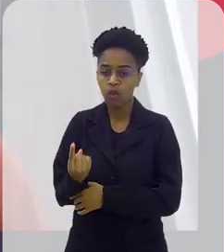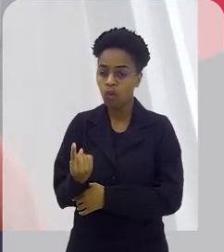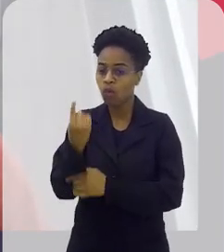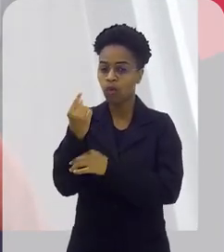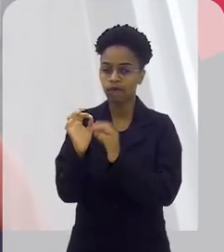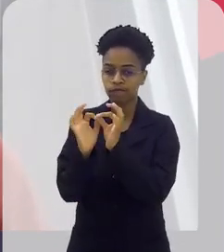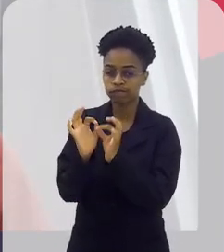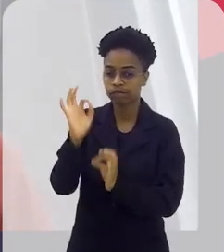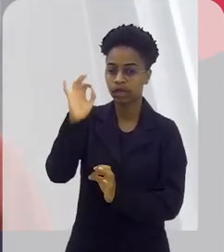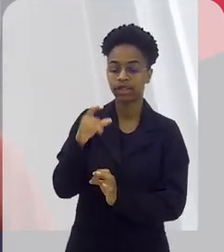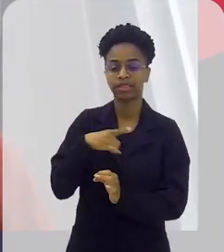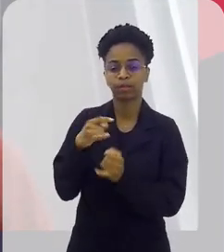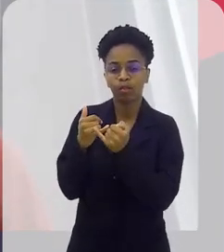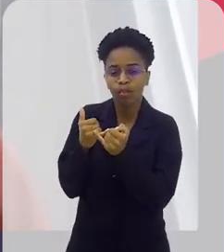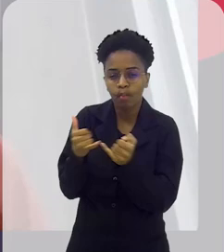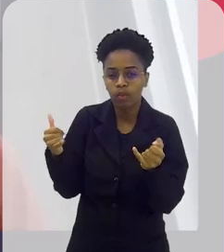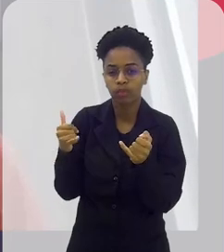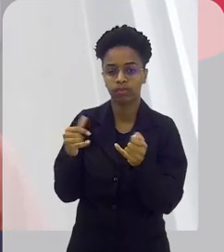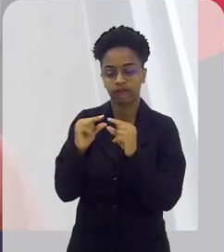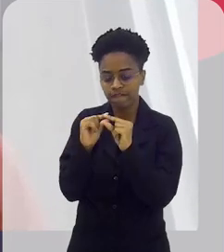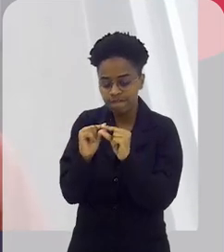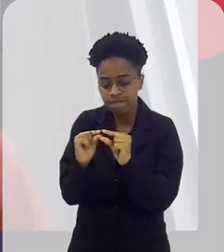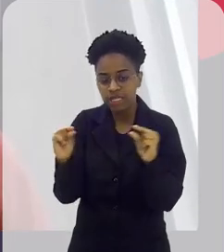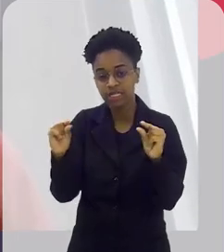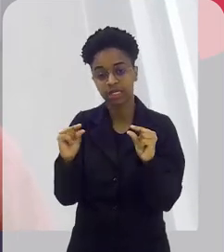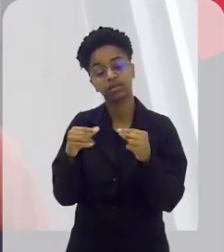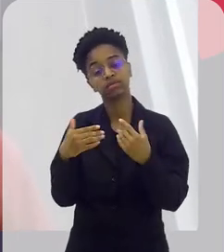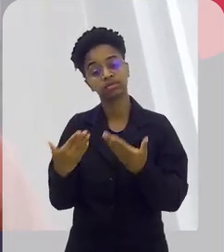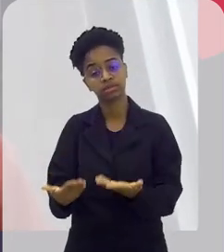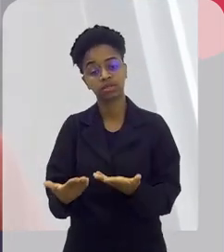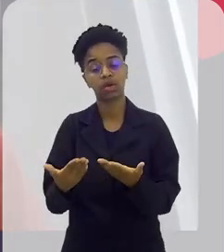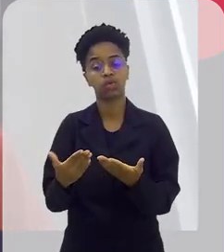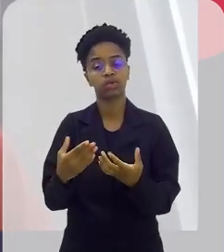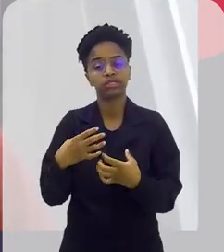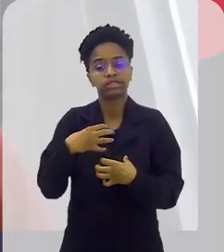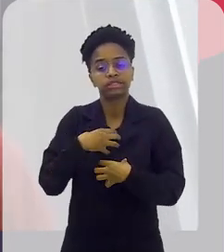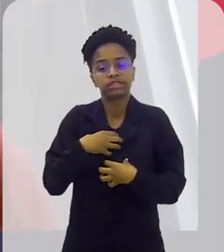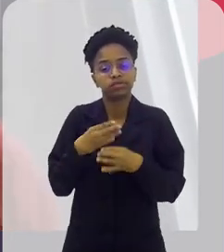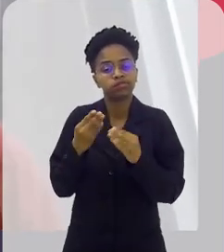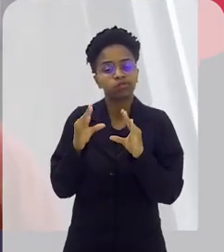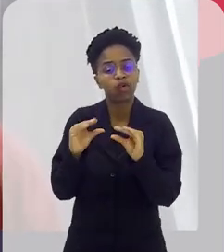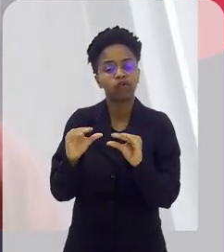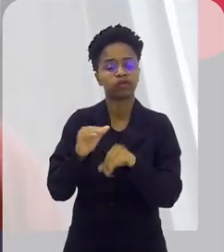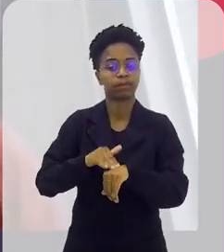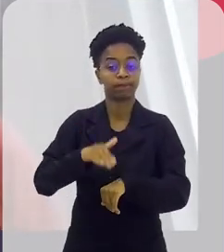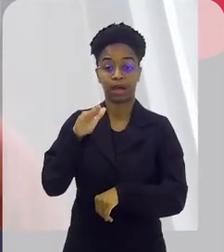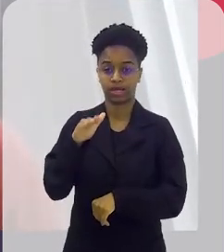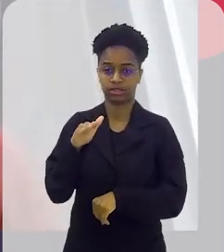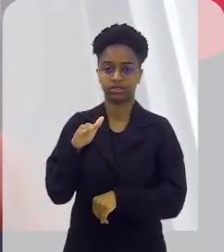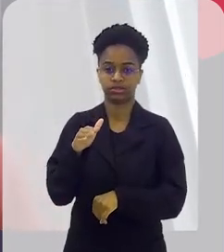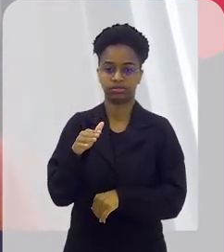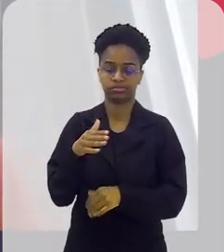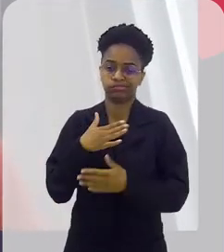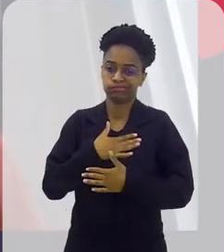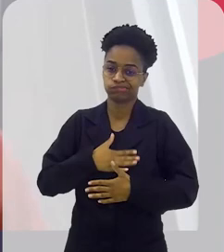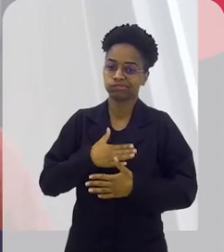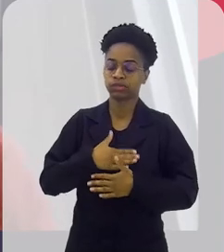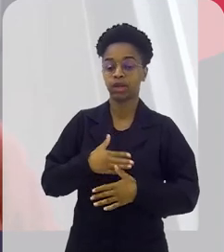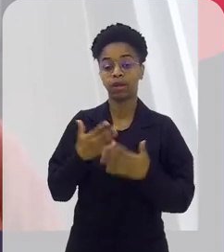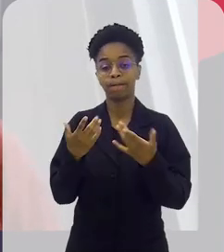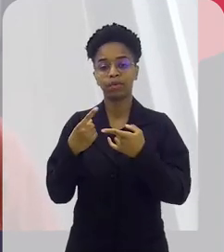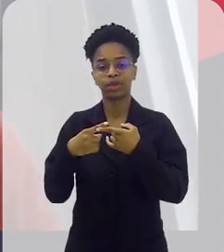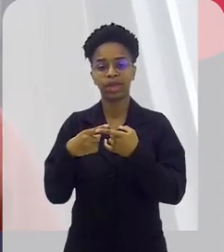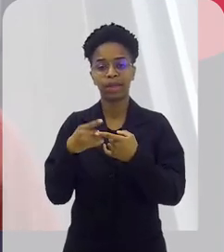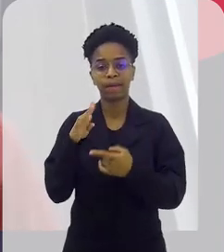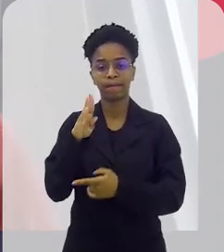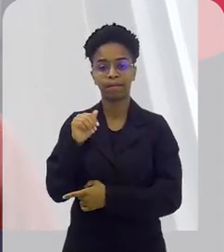de fibra. Ela tem uma fibra mais fina. Essa fibra mais fina, logo, te dá uma sensação de conforto mais agradável. A